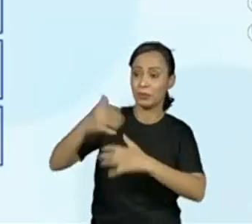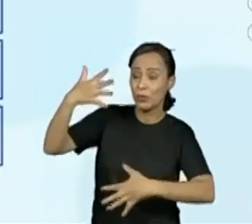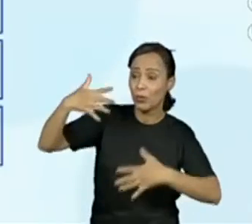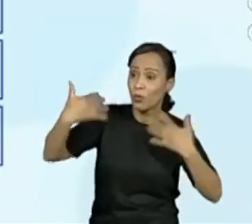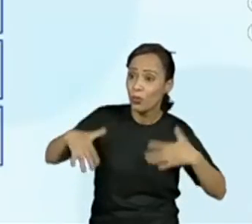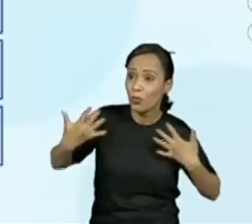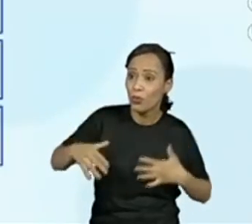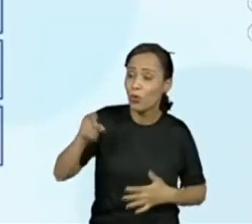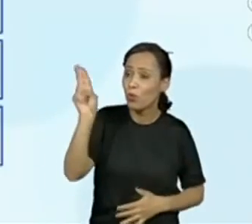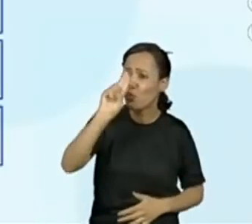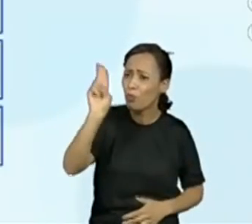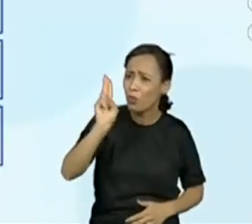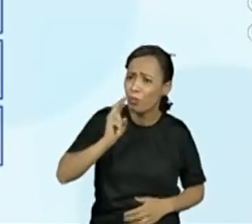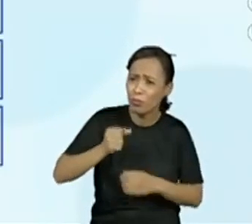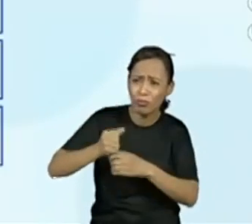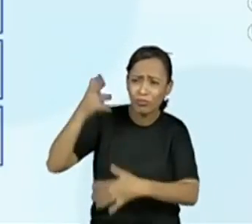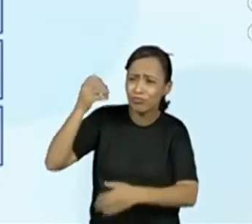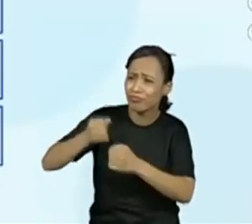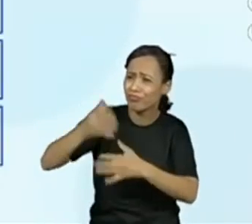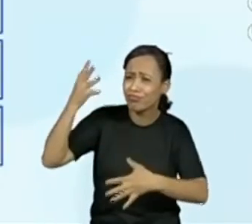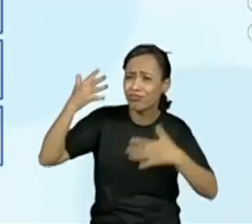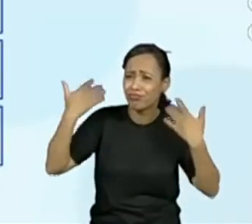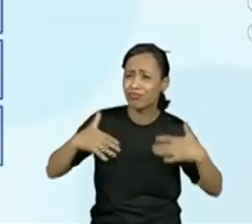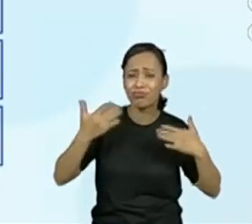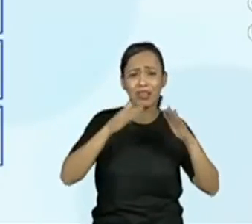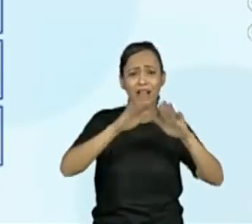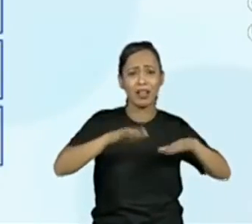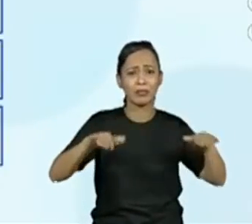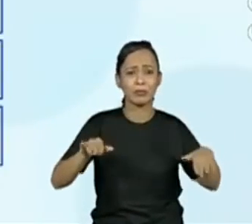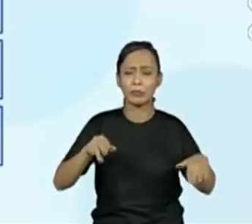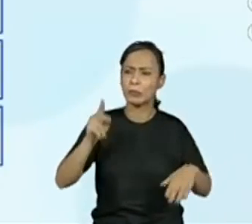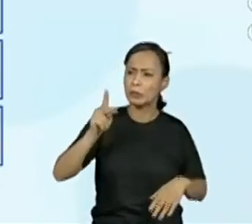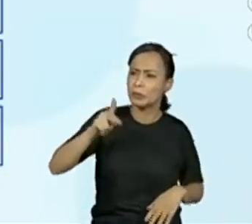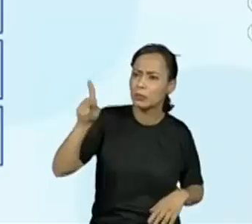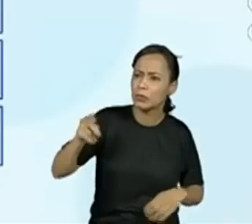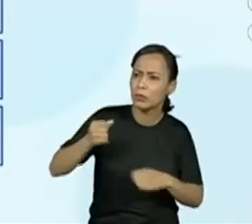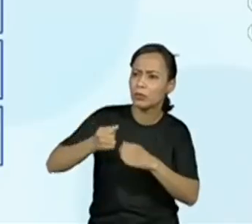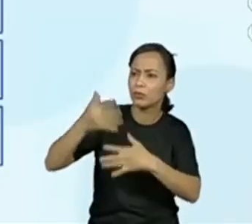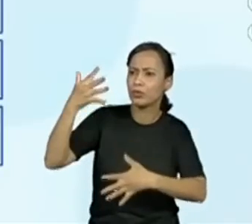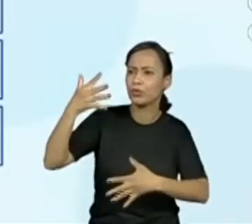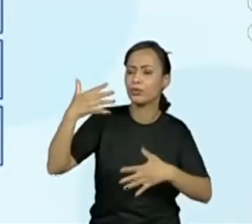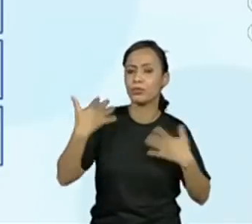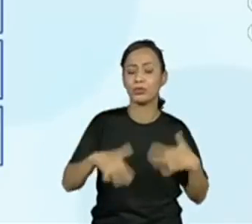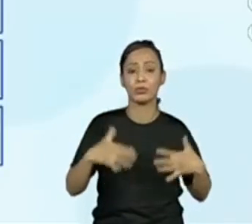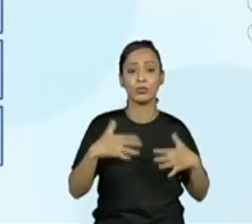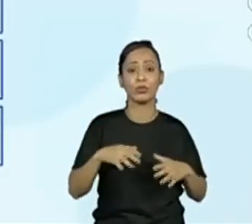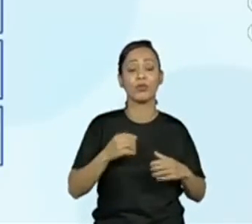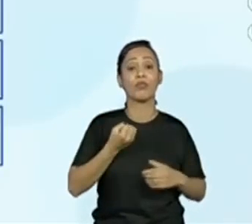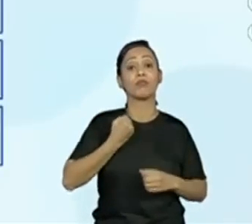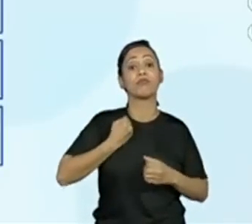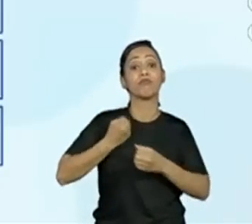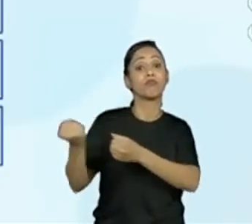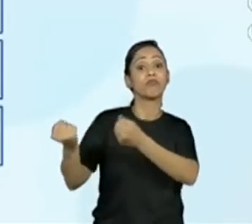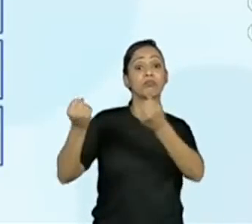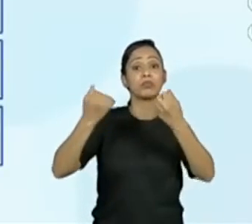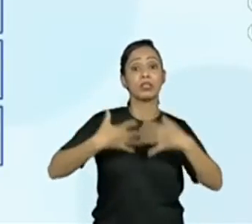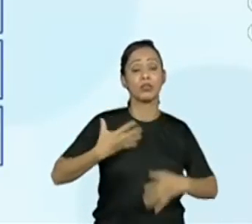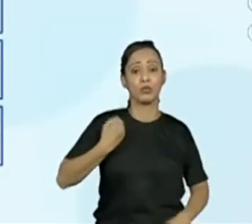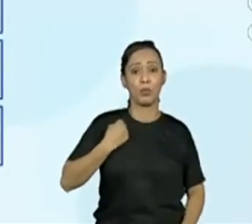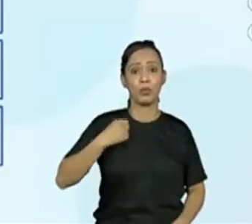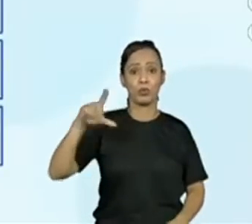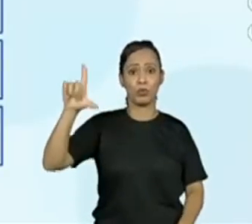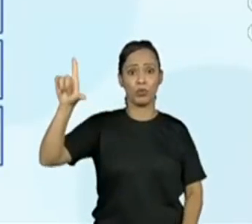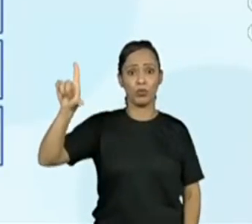Eduarda, todo mundo aí participando, o Caio, as professoras aí identificando que são ordem decrescente. Ah, já estou